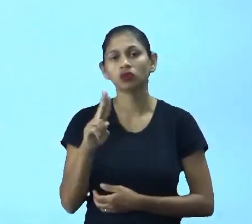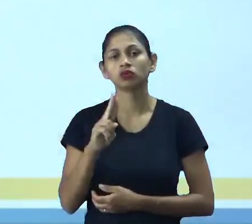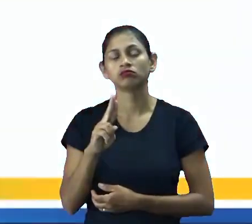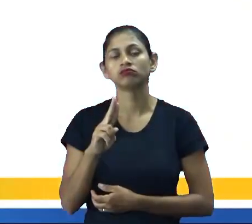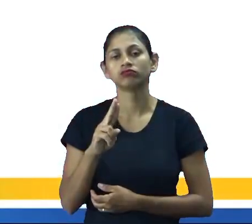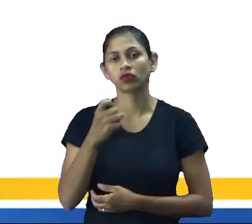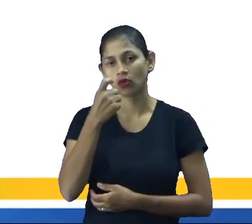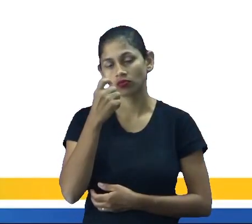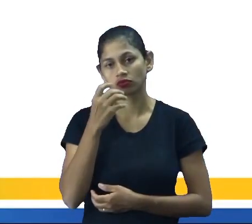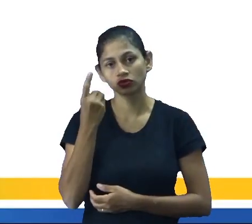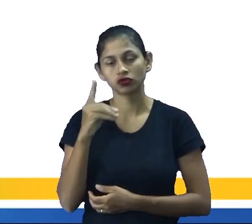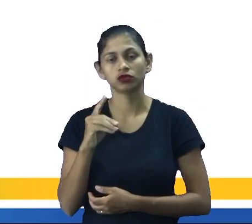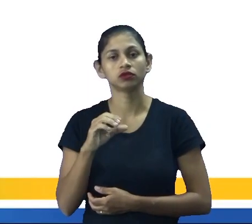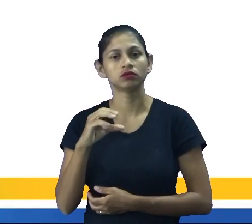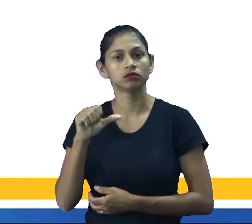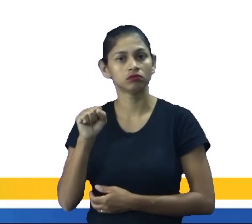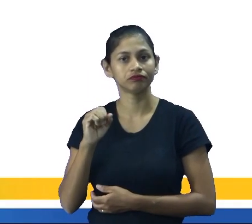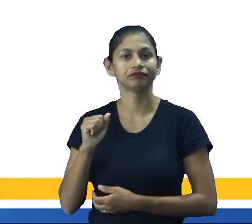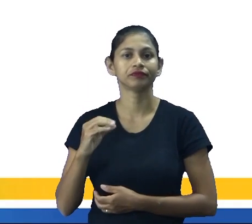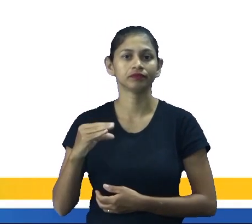como o Dia do Saci, ok?